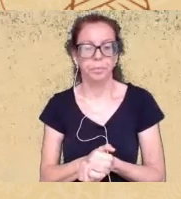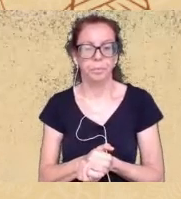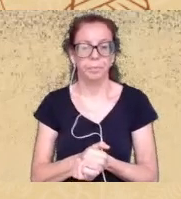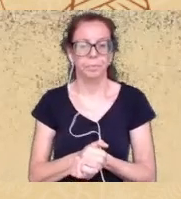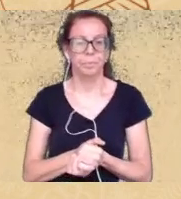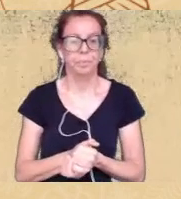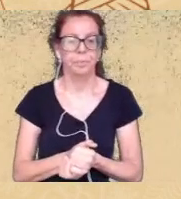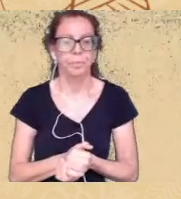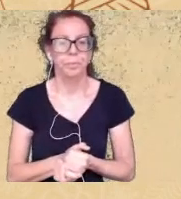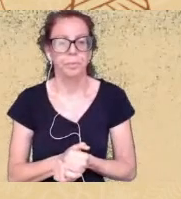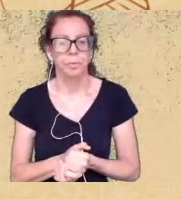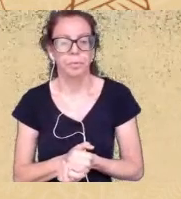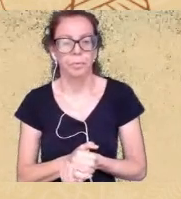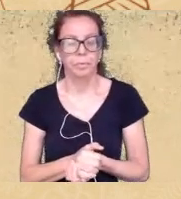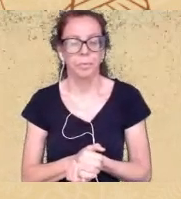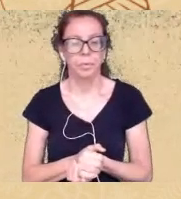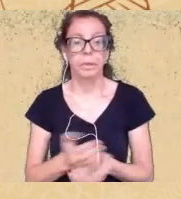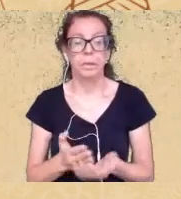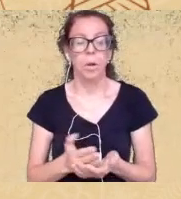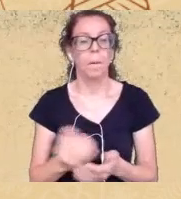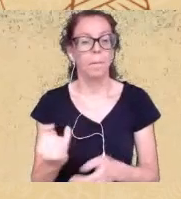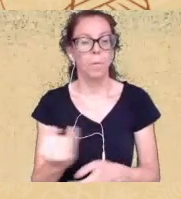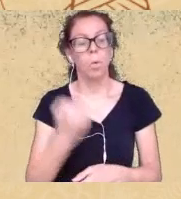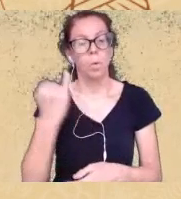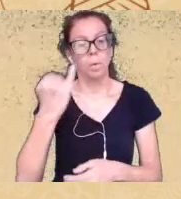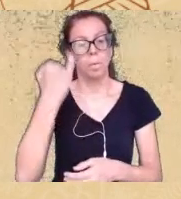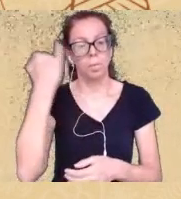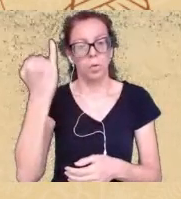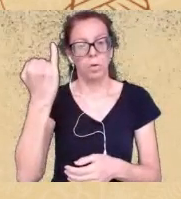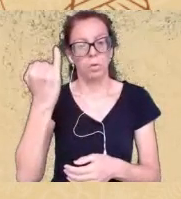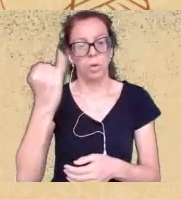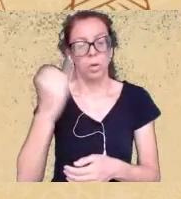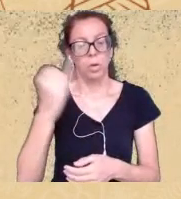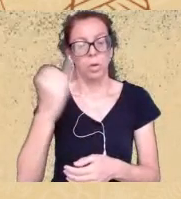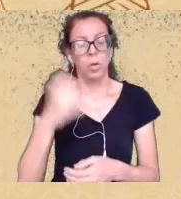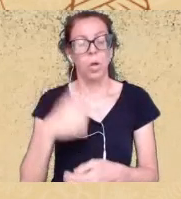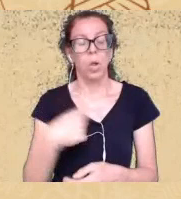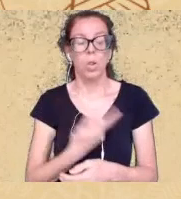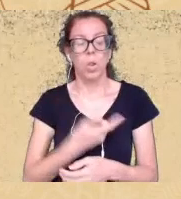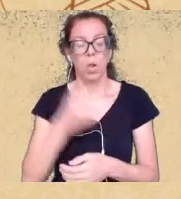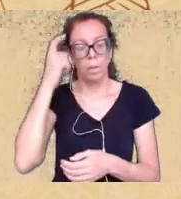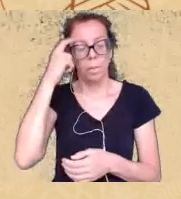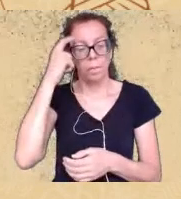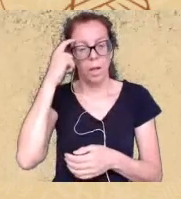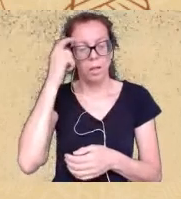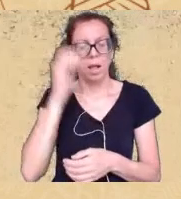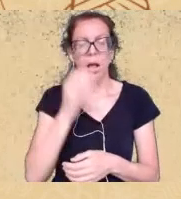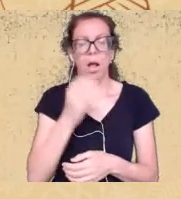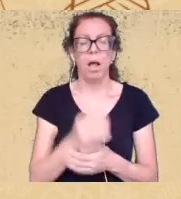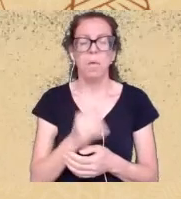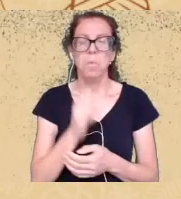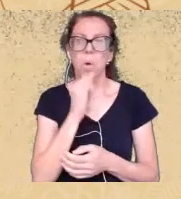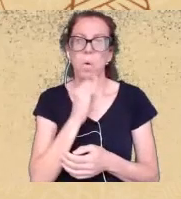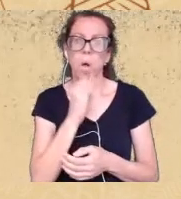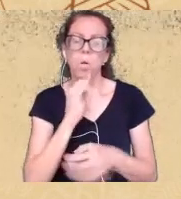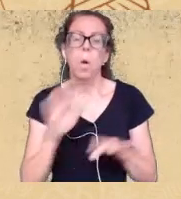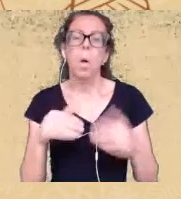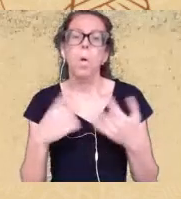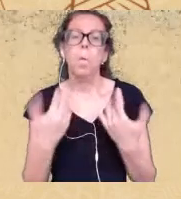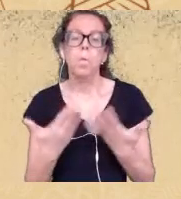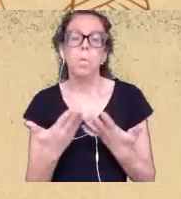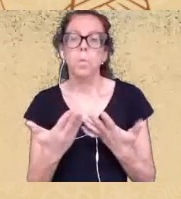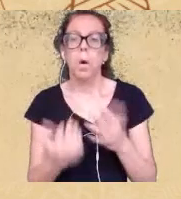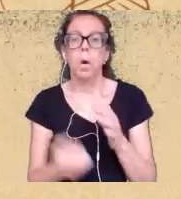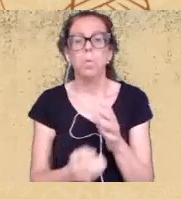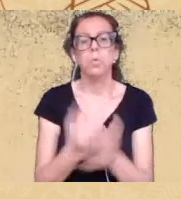então é muito importante mesmo se a gente pensa por exemplo qual que o fundamento ideológico de quem acha